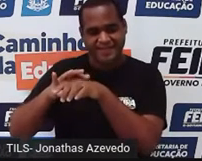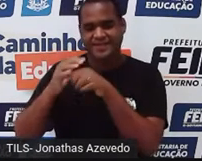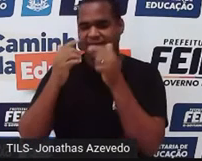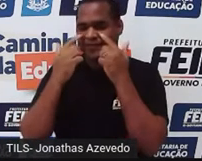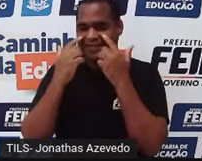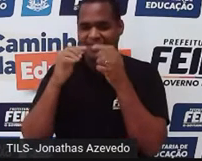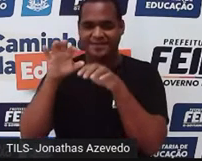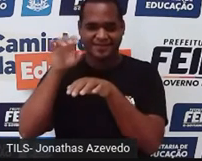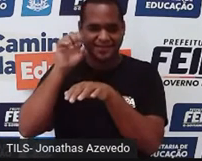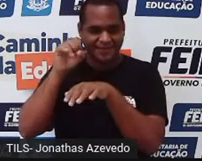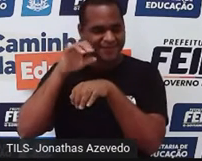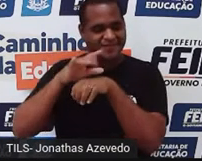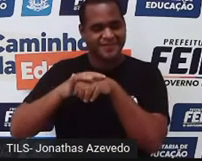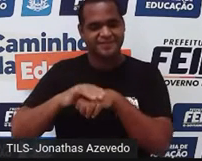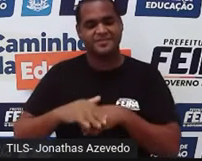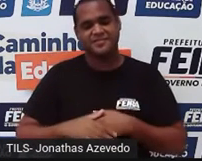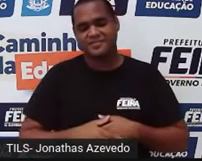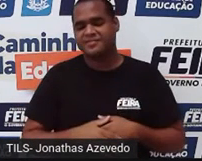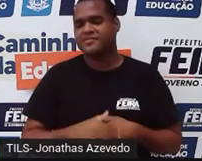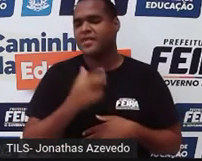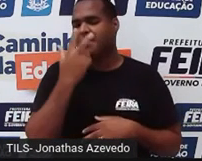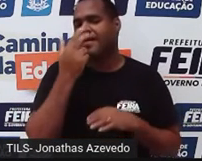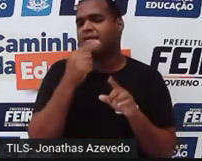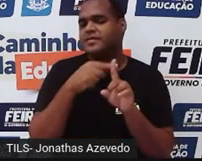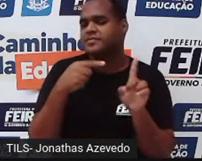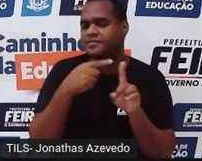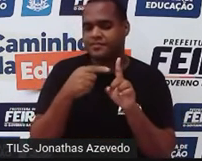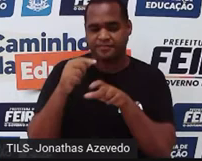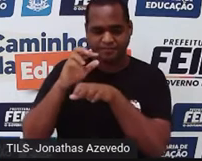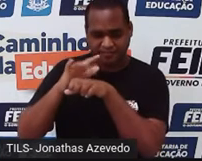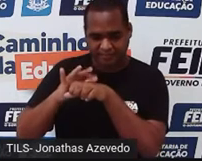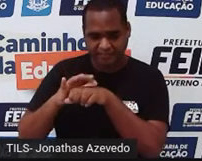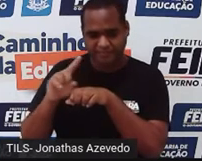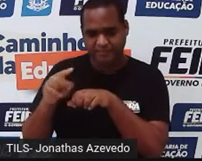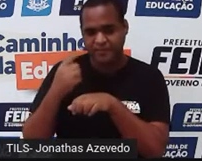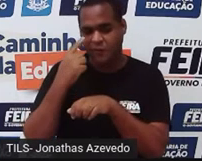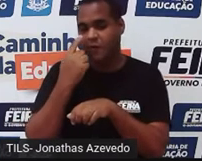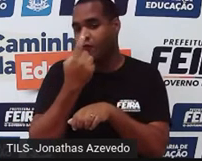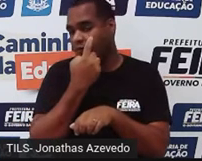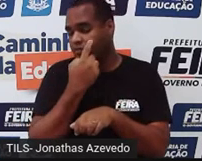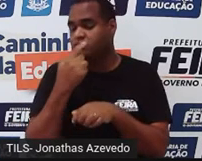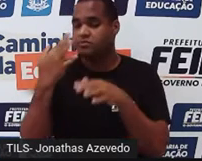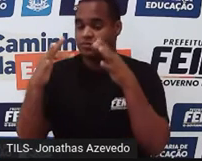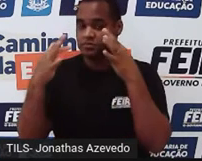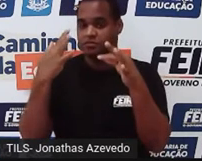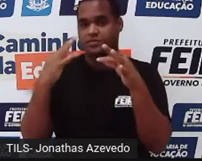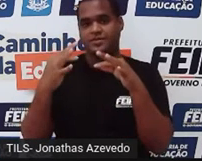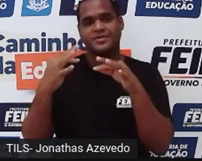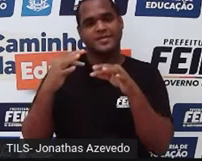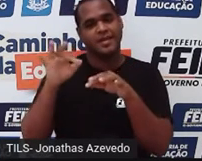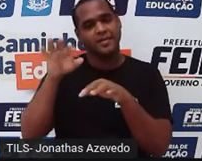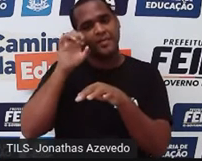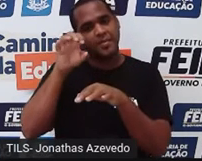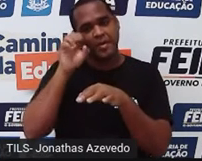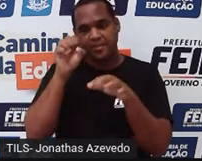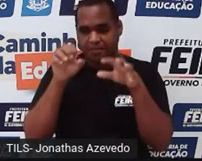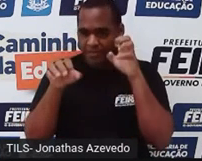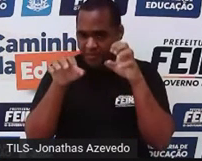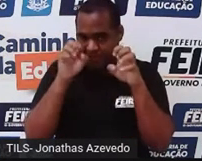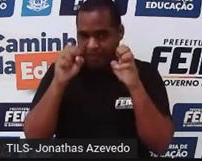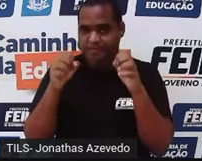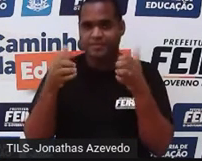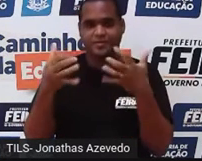fica parecendo o nome de uma doença que dá nos olhos, né? Conjuntivite, né? E aqui é